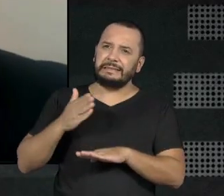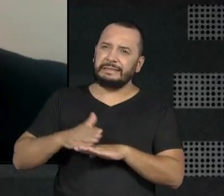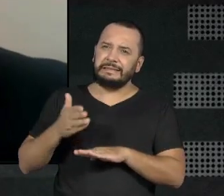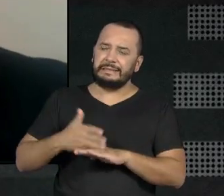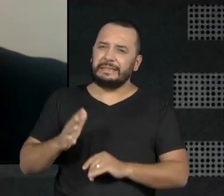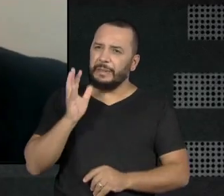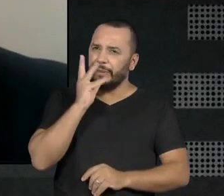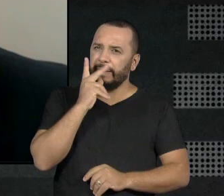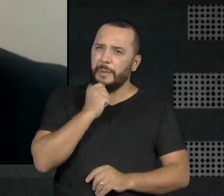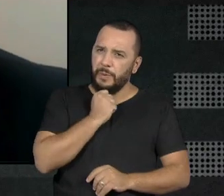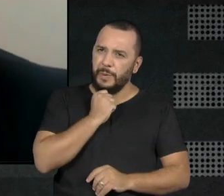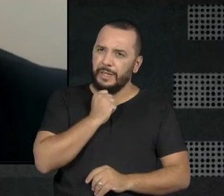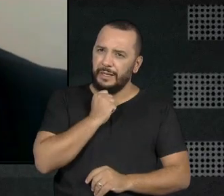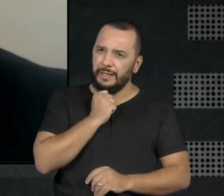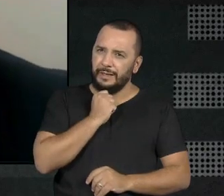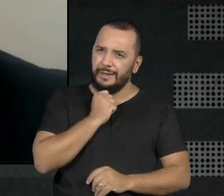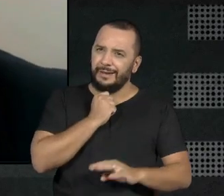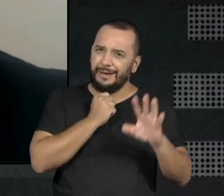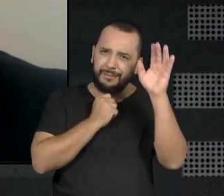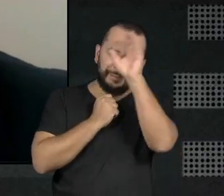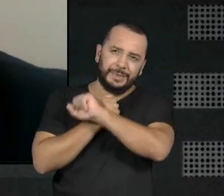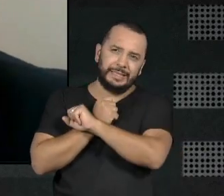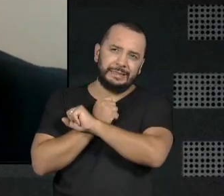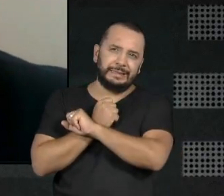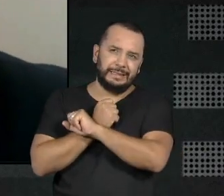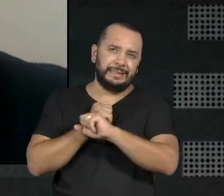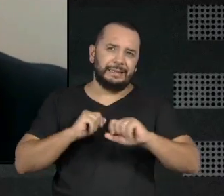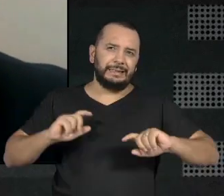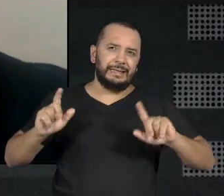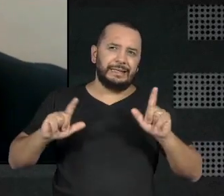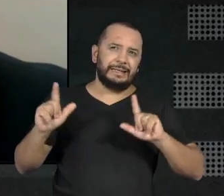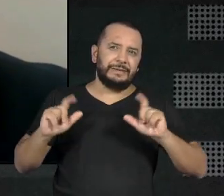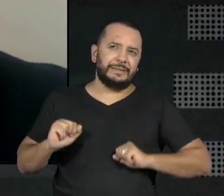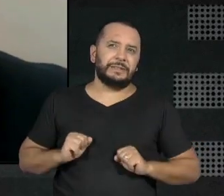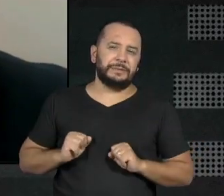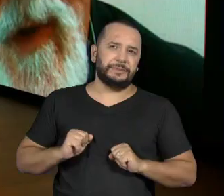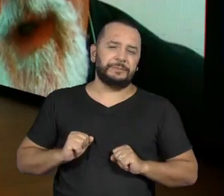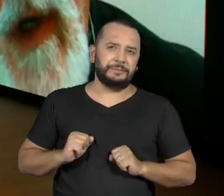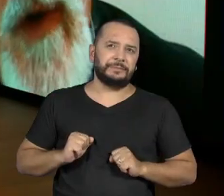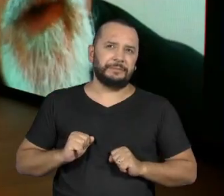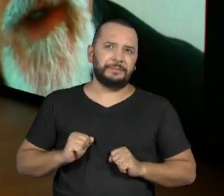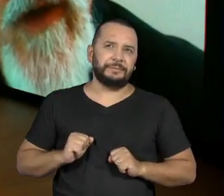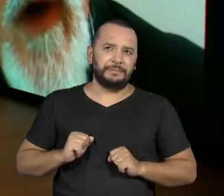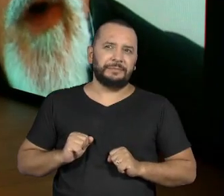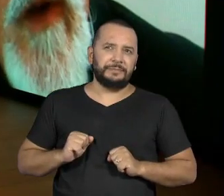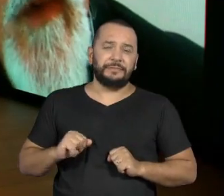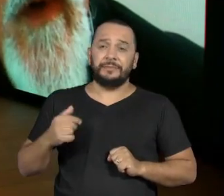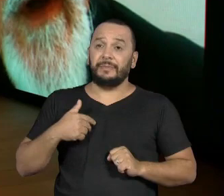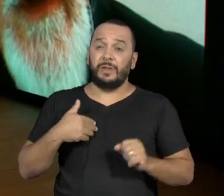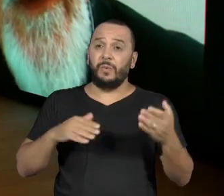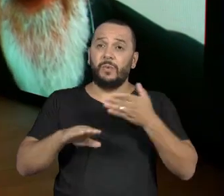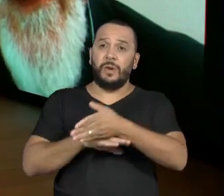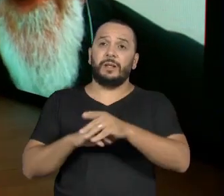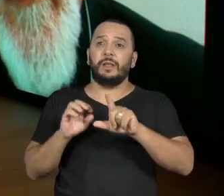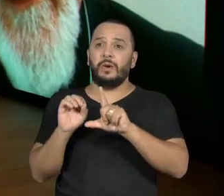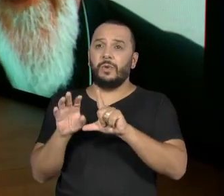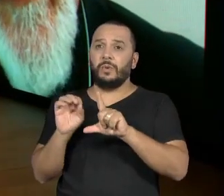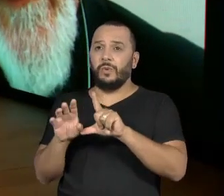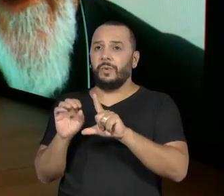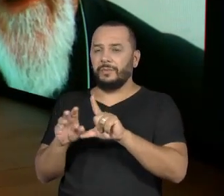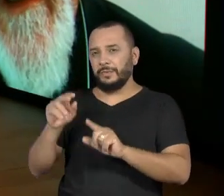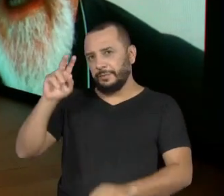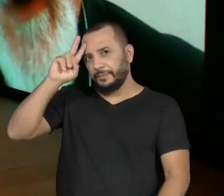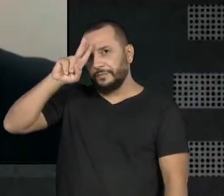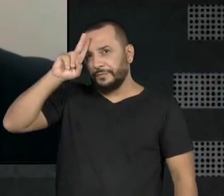aprender a fazer televisão. Eu acho que quando eu estava, já quando eu entro na Globo, eu me